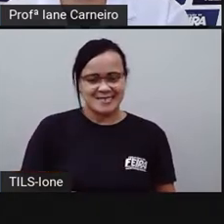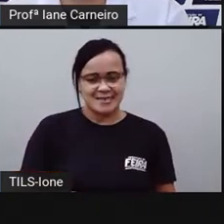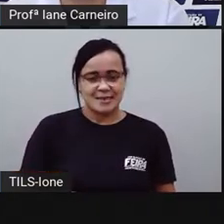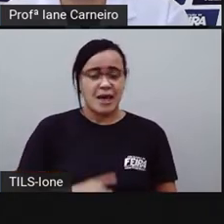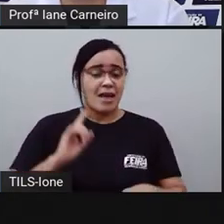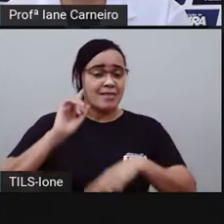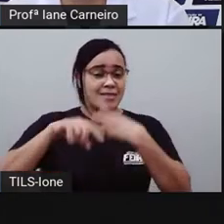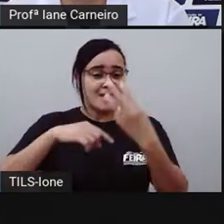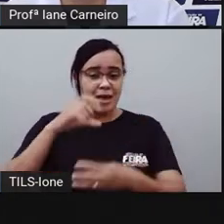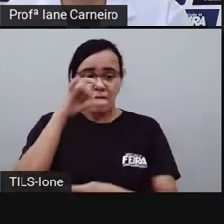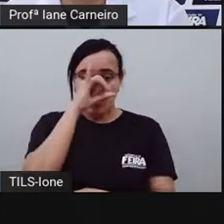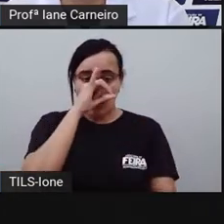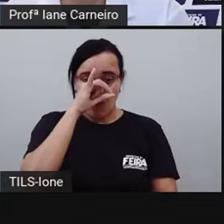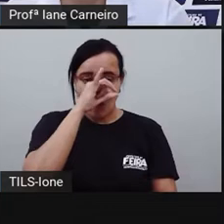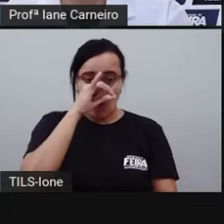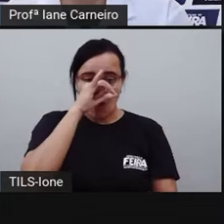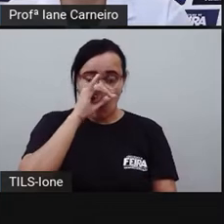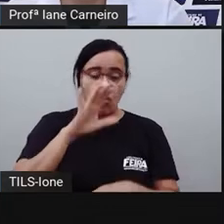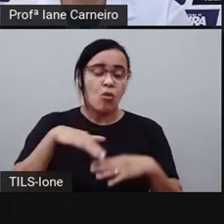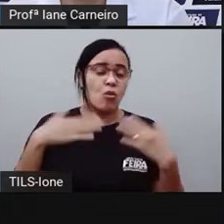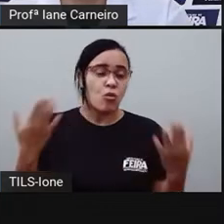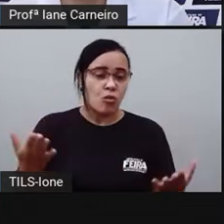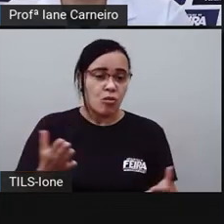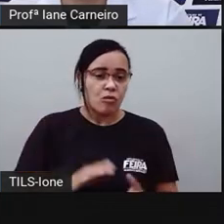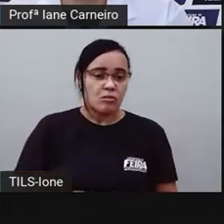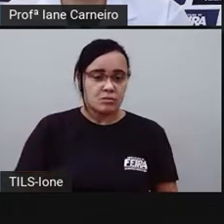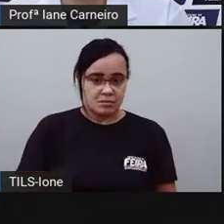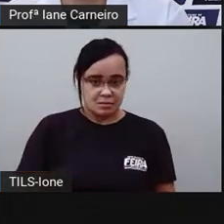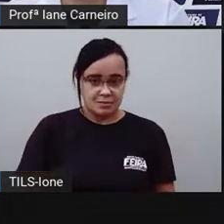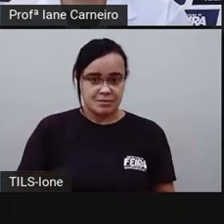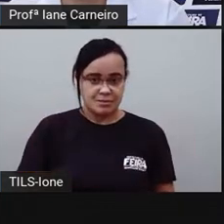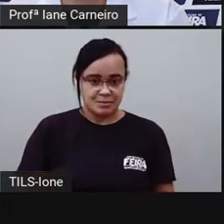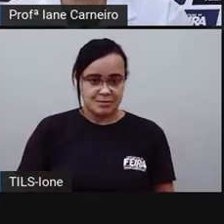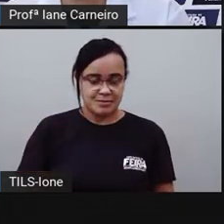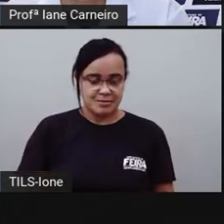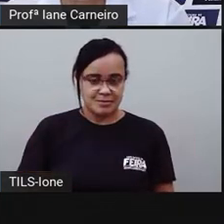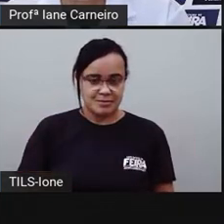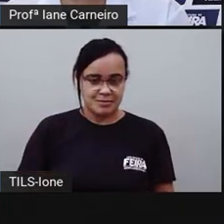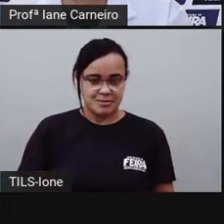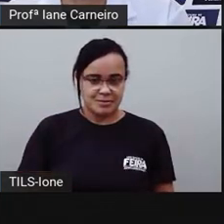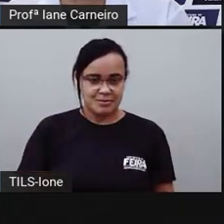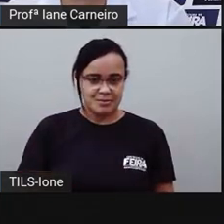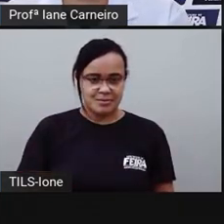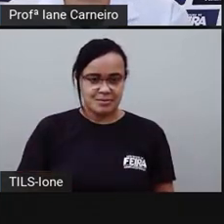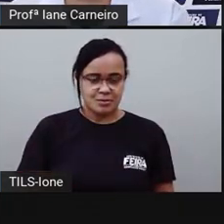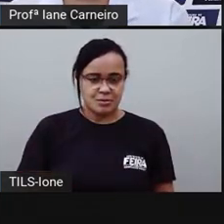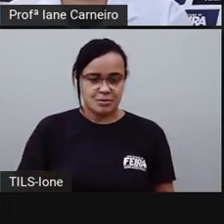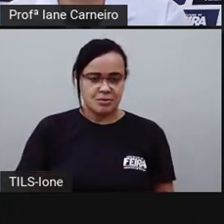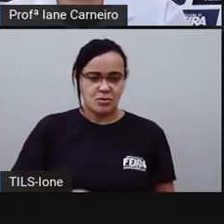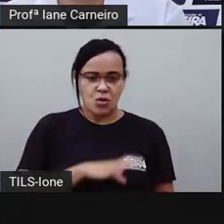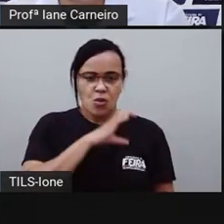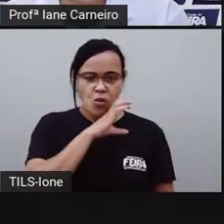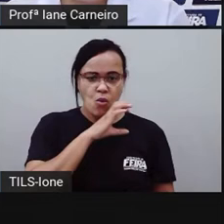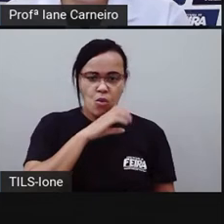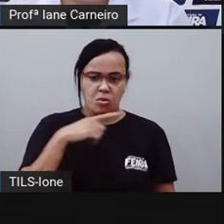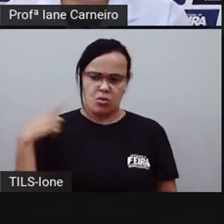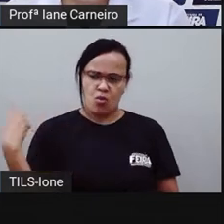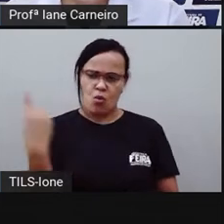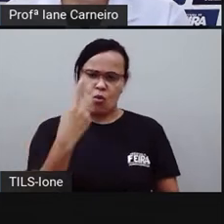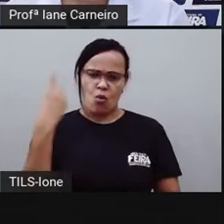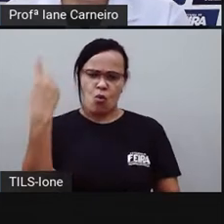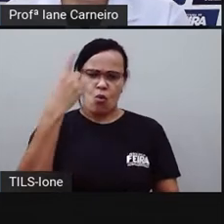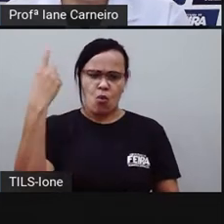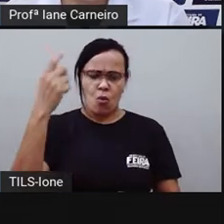Depois do porco, qual é o mais alto? É o